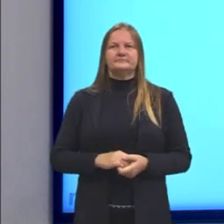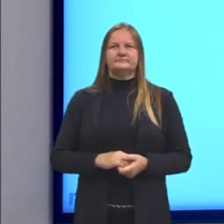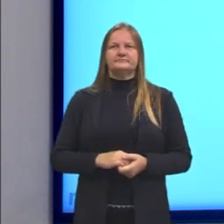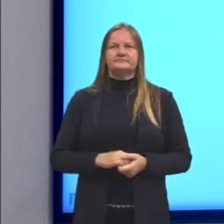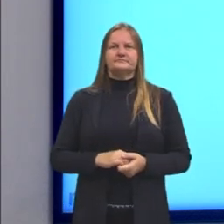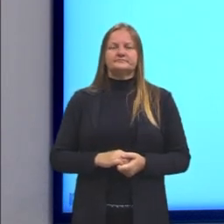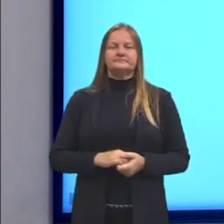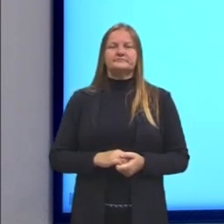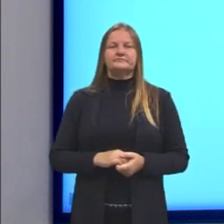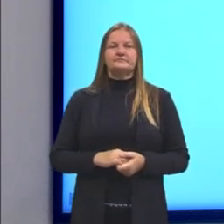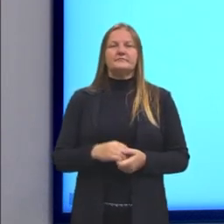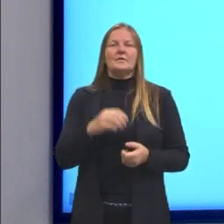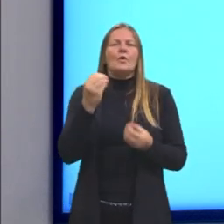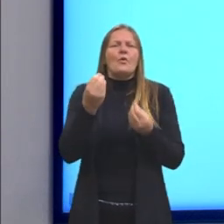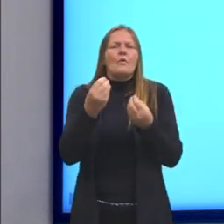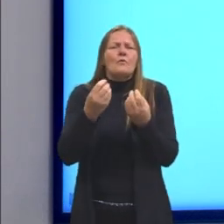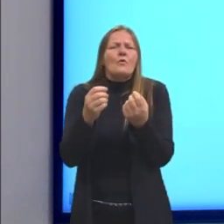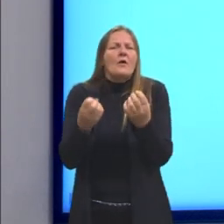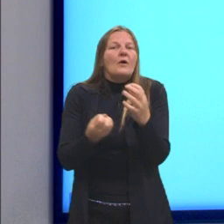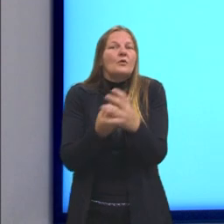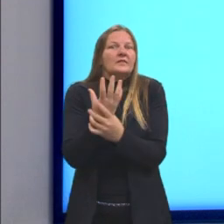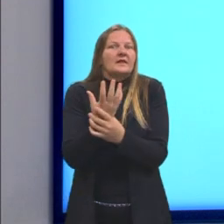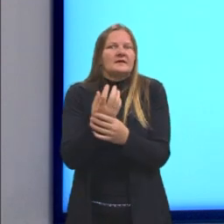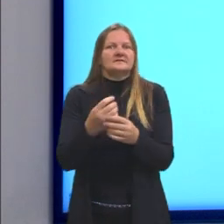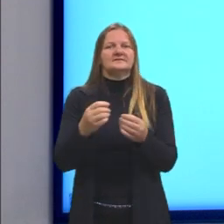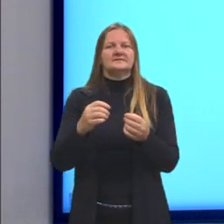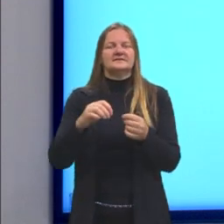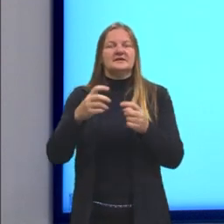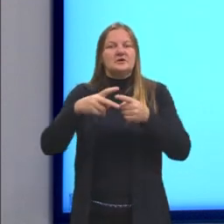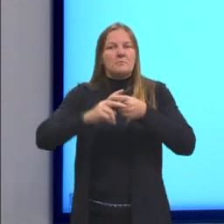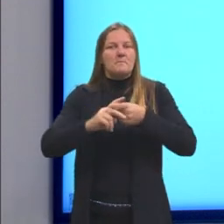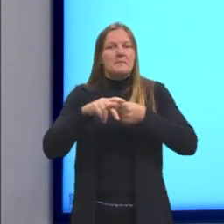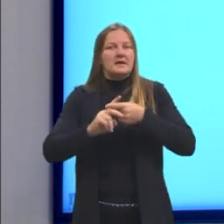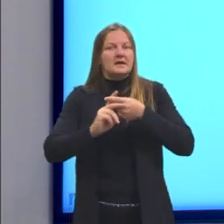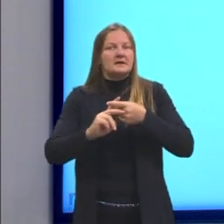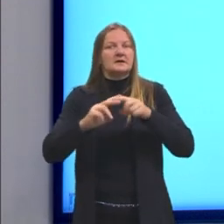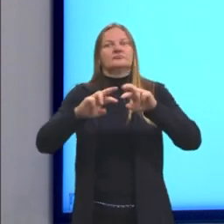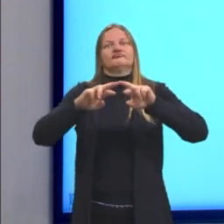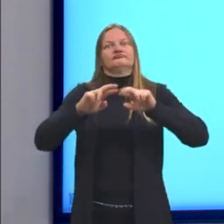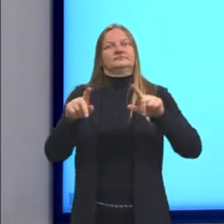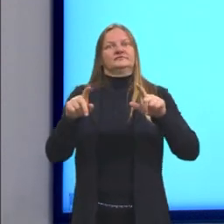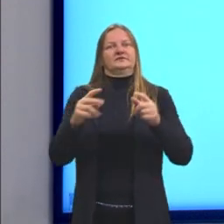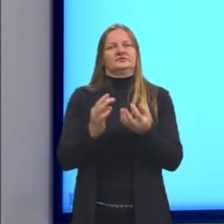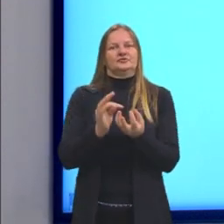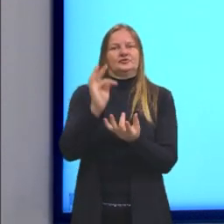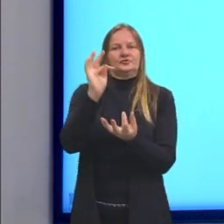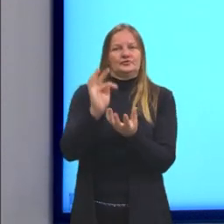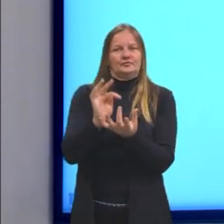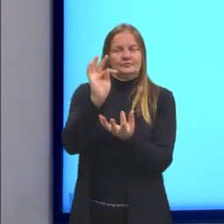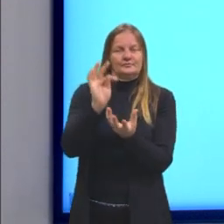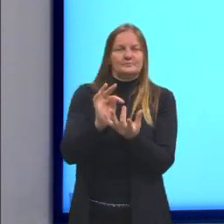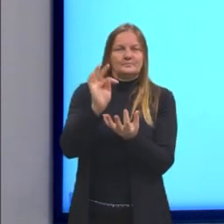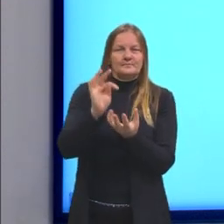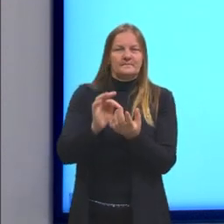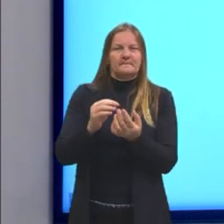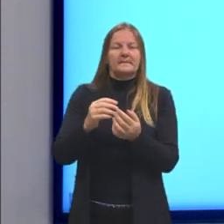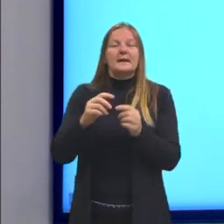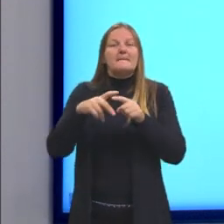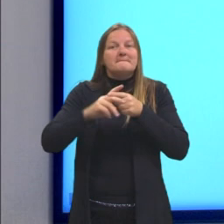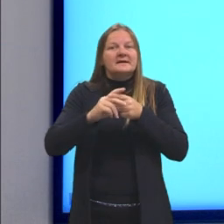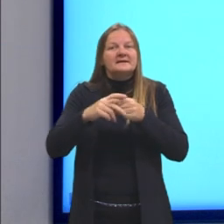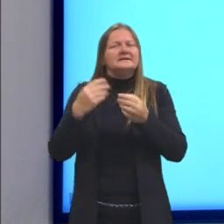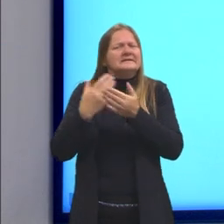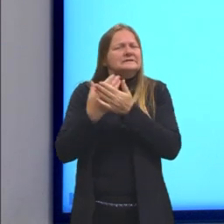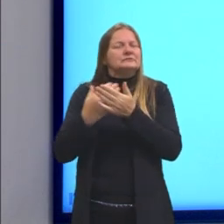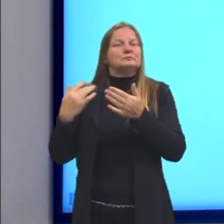Então, a natureza da termodinâmica é diferente da mecânica, que a gente vinha estudando até esse momento, e também de outras